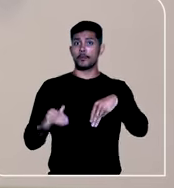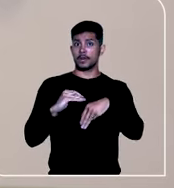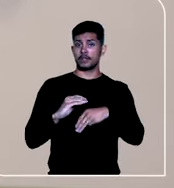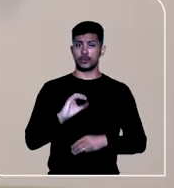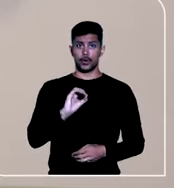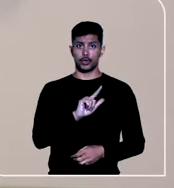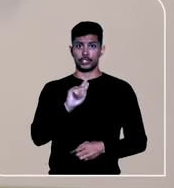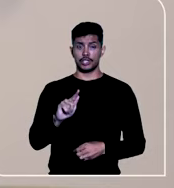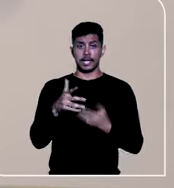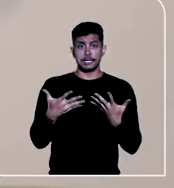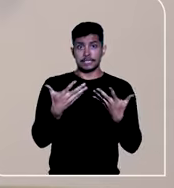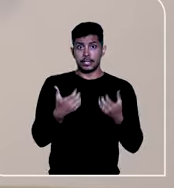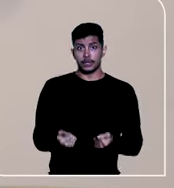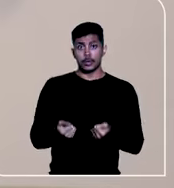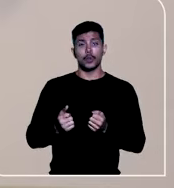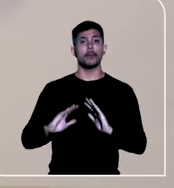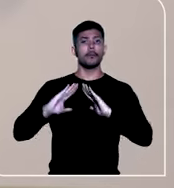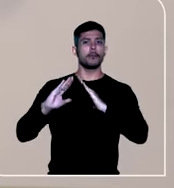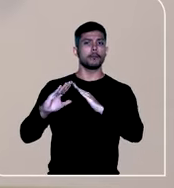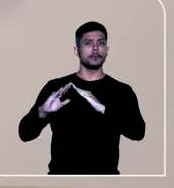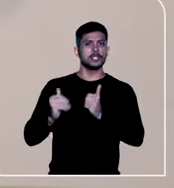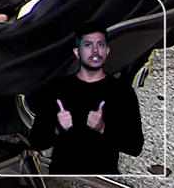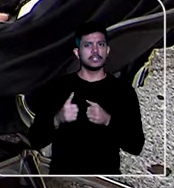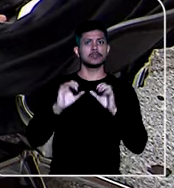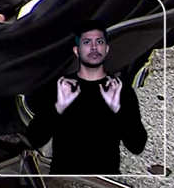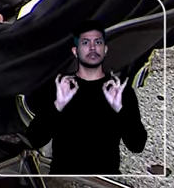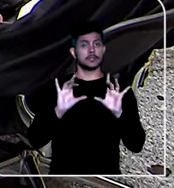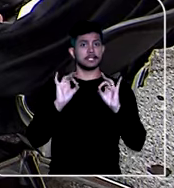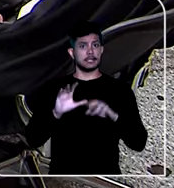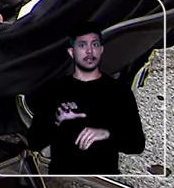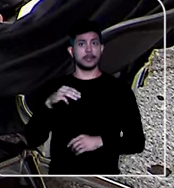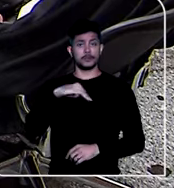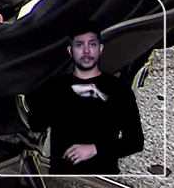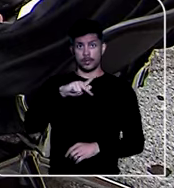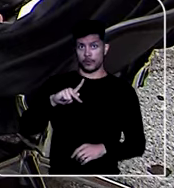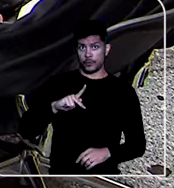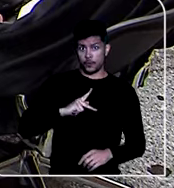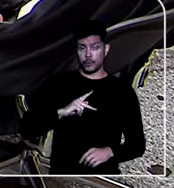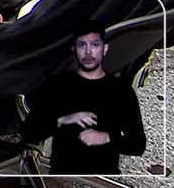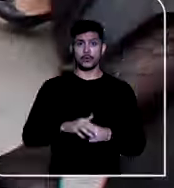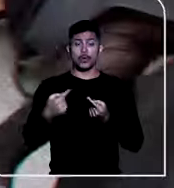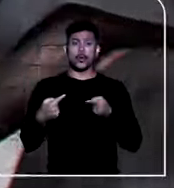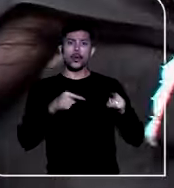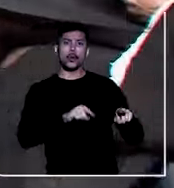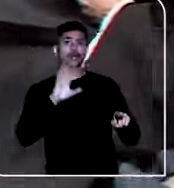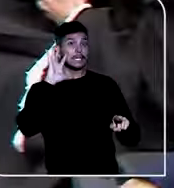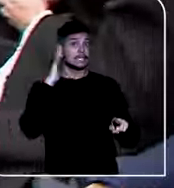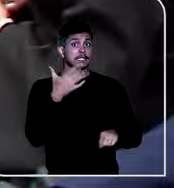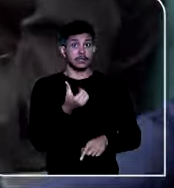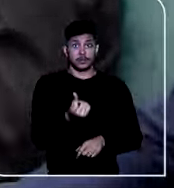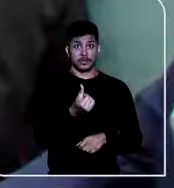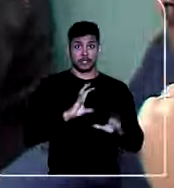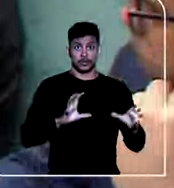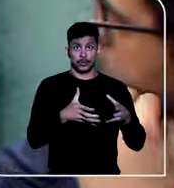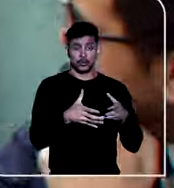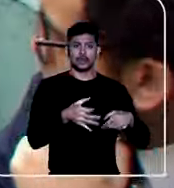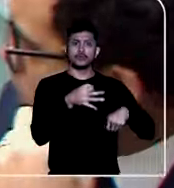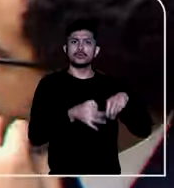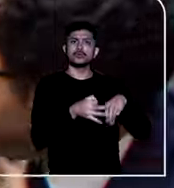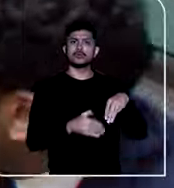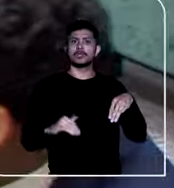admitiu o recurso extraordinário do Ministério Público Federal contra a corda da sexta turma que, em setembro do ano passado,